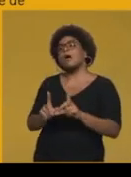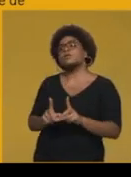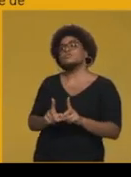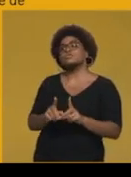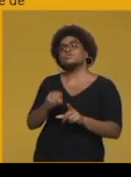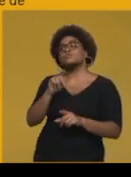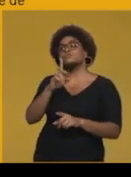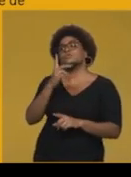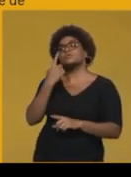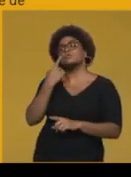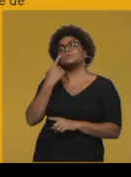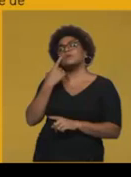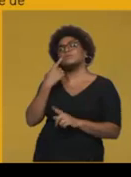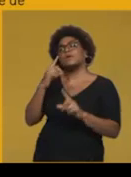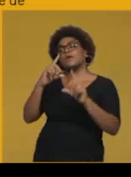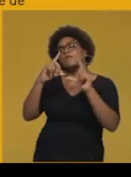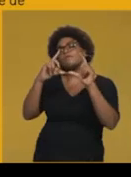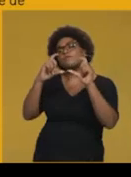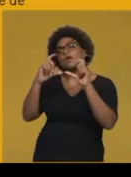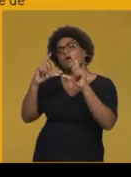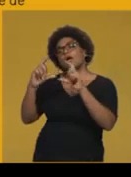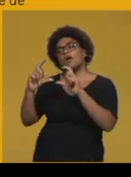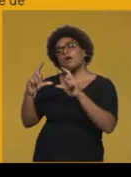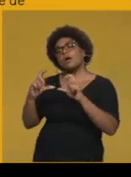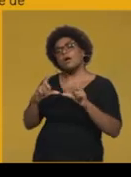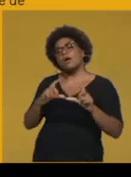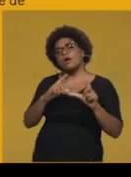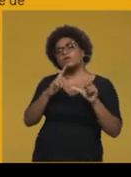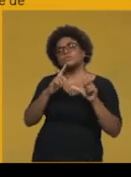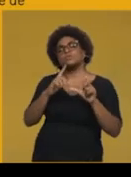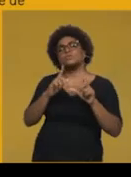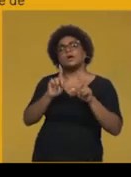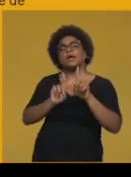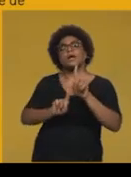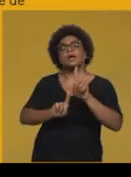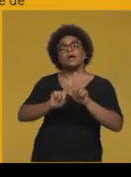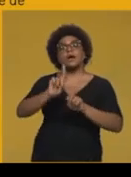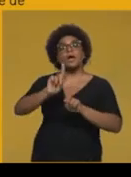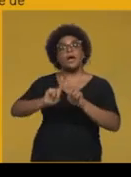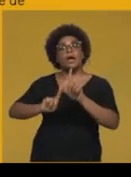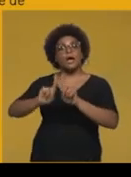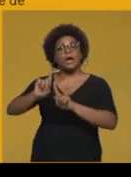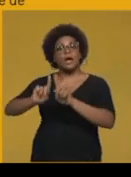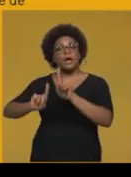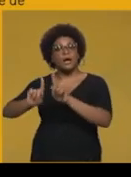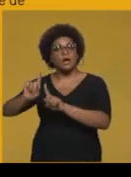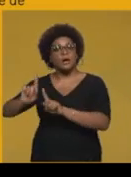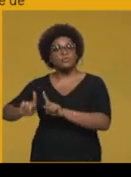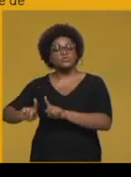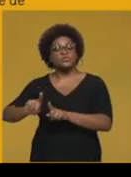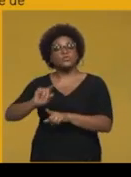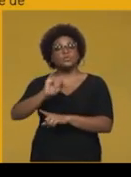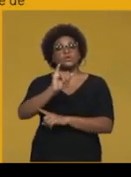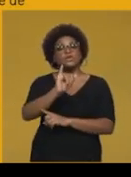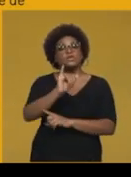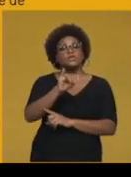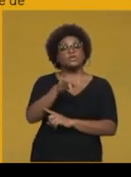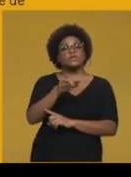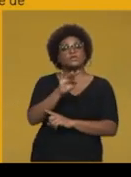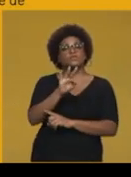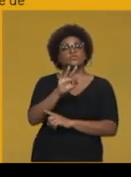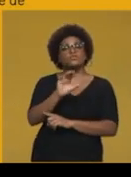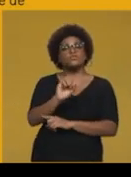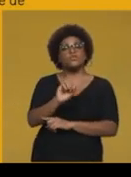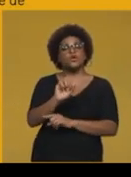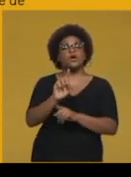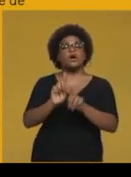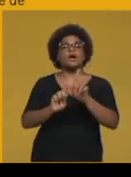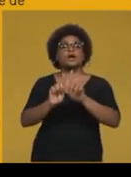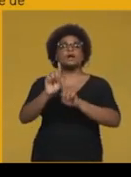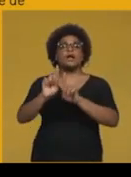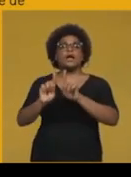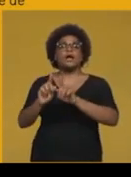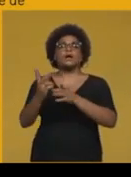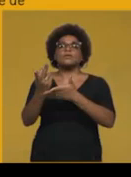Reprodução de fotografias, gráficos, infográficos, desenhos,